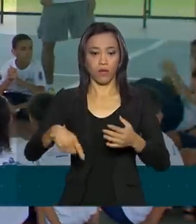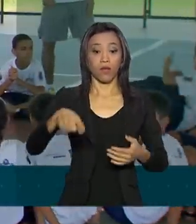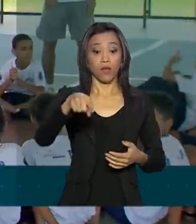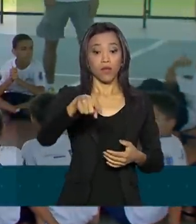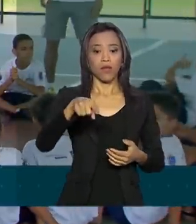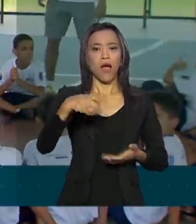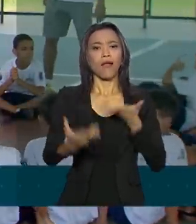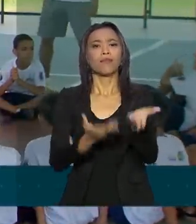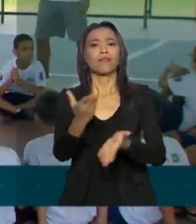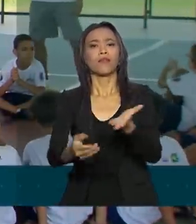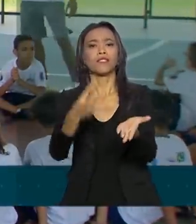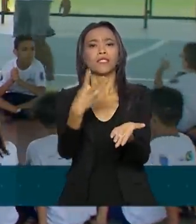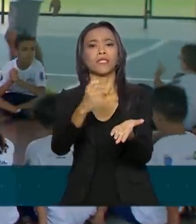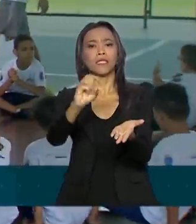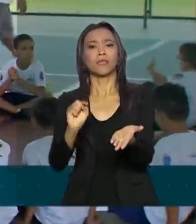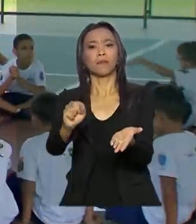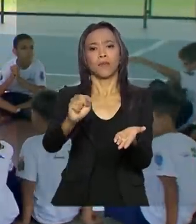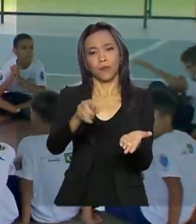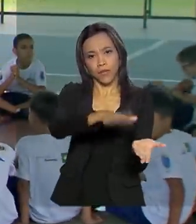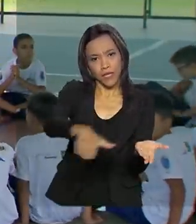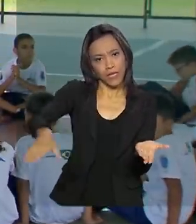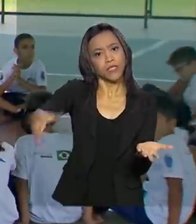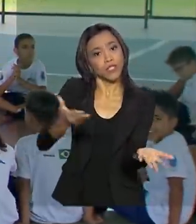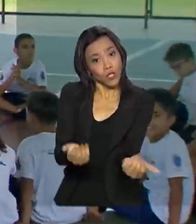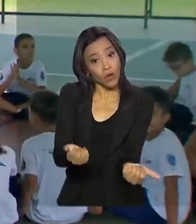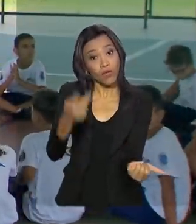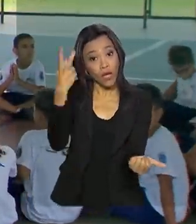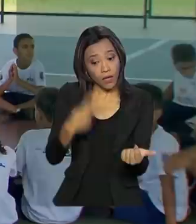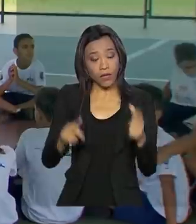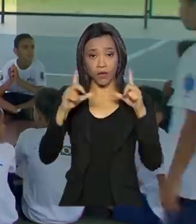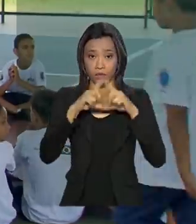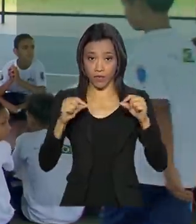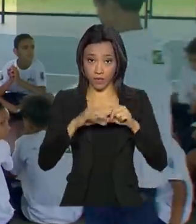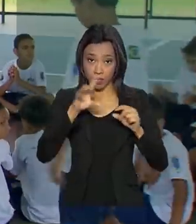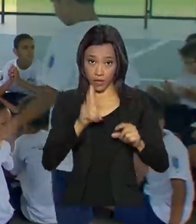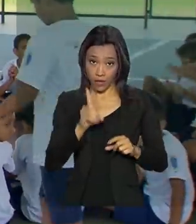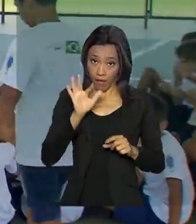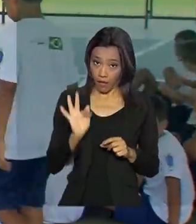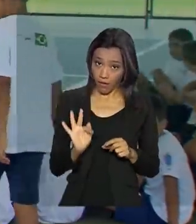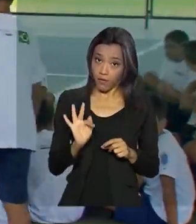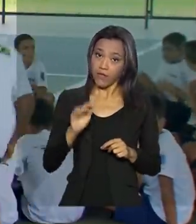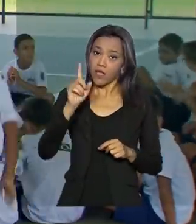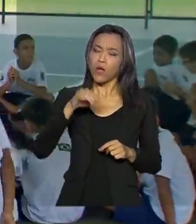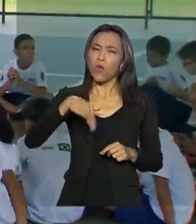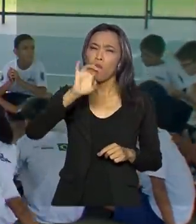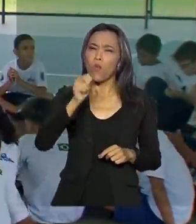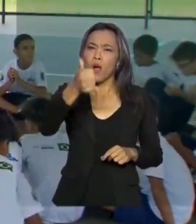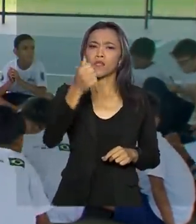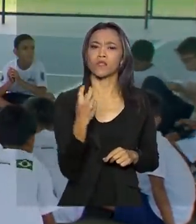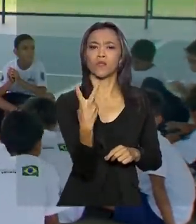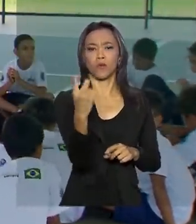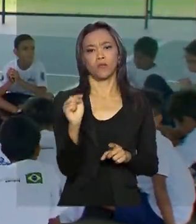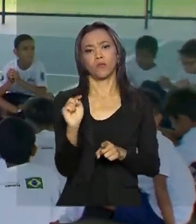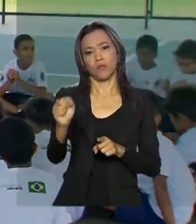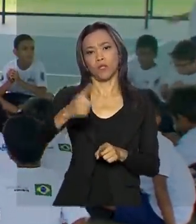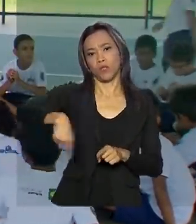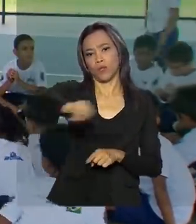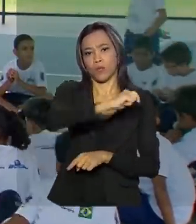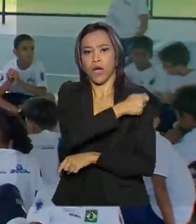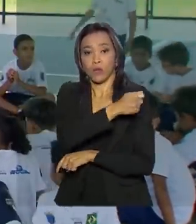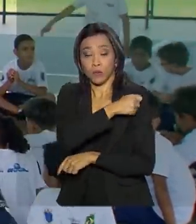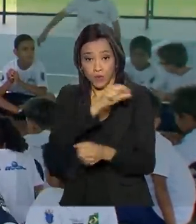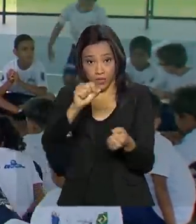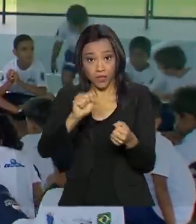crianças e jovens em todo o país. Só no Distrito Federal, são quase 2 mil estudantes que fazem atividades